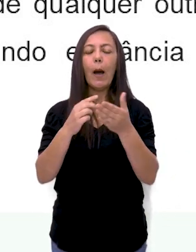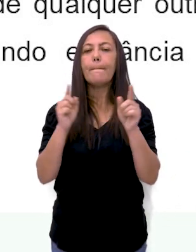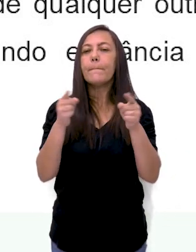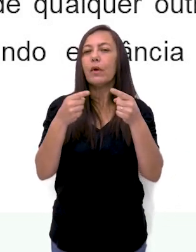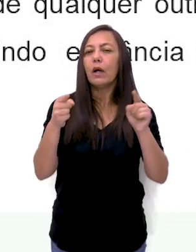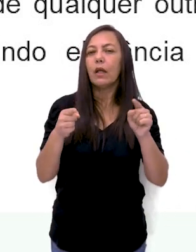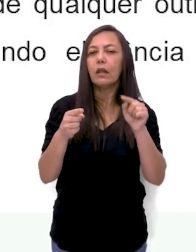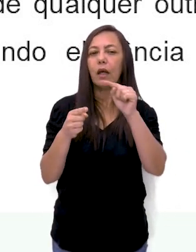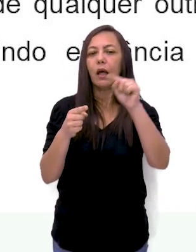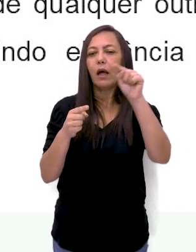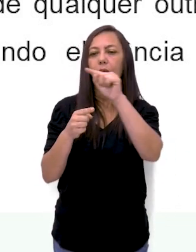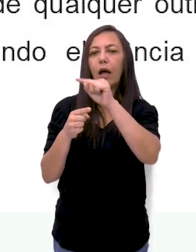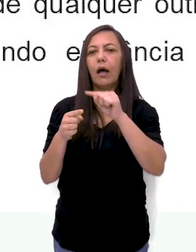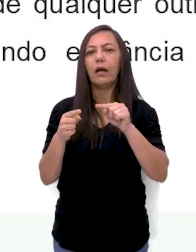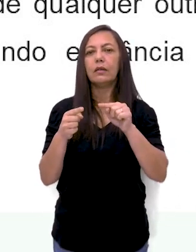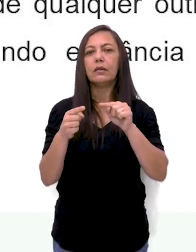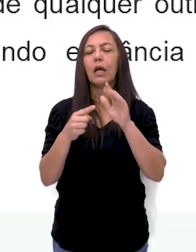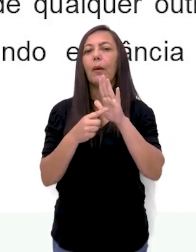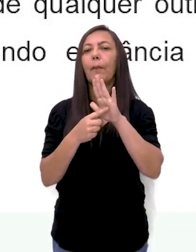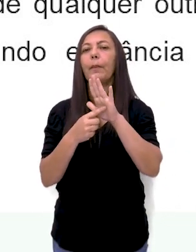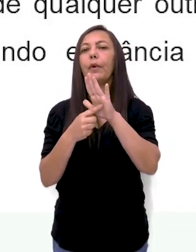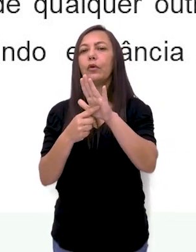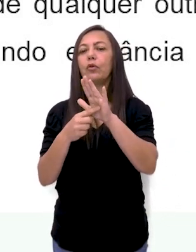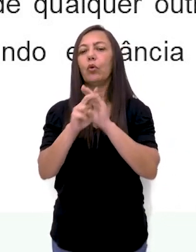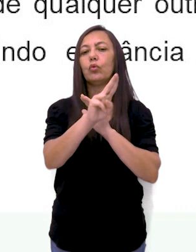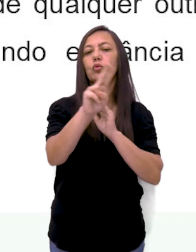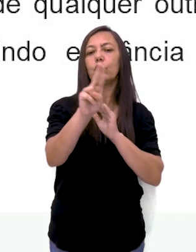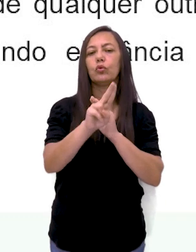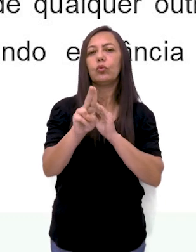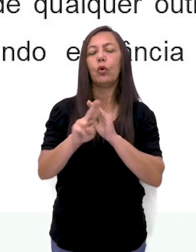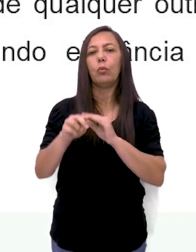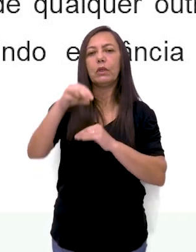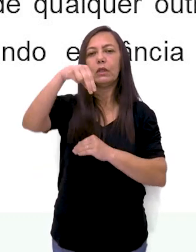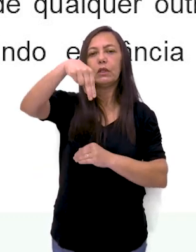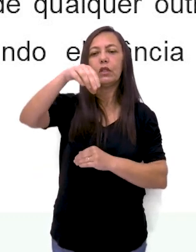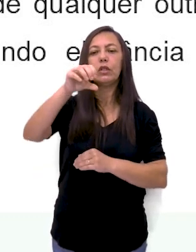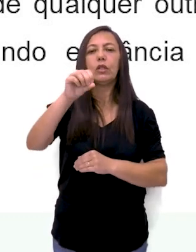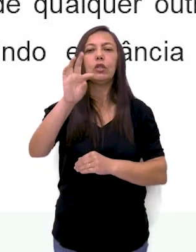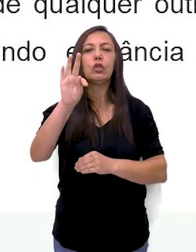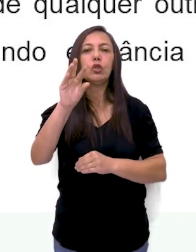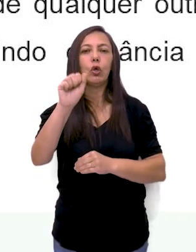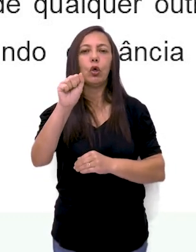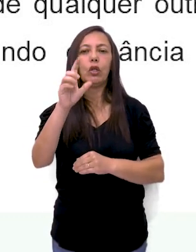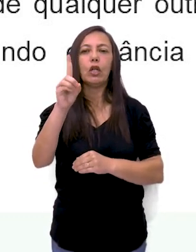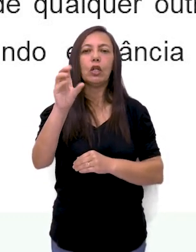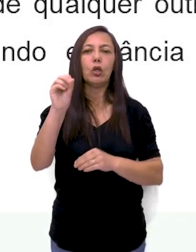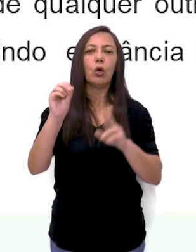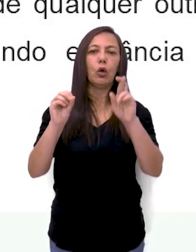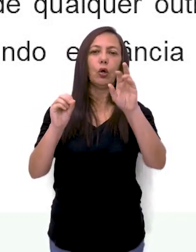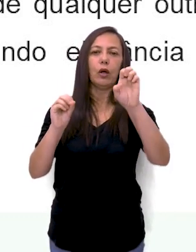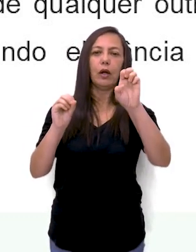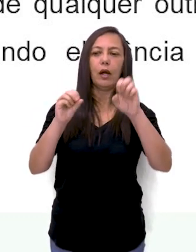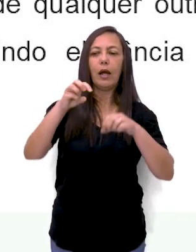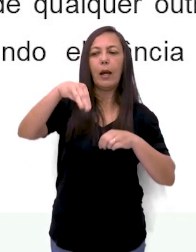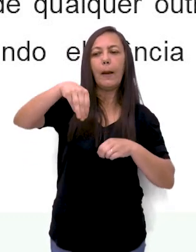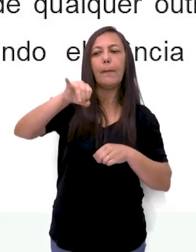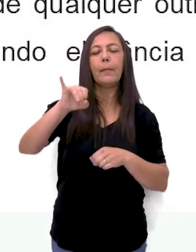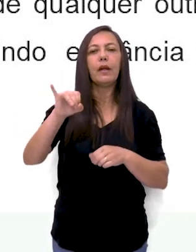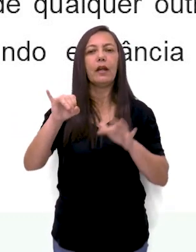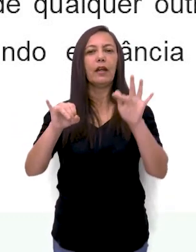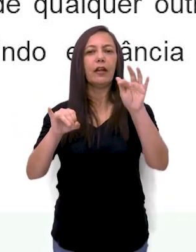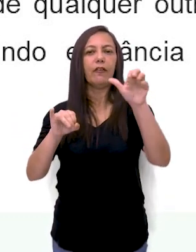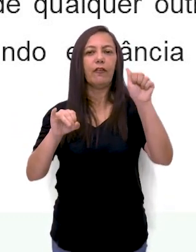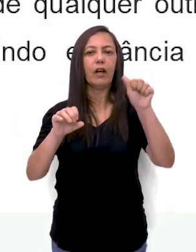na qual definiu as alturas das notas e o nome de cada uma, como Dó, Ré, Mi, Fá, Sol,